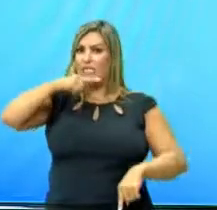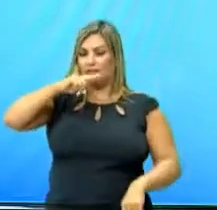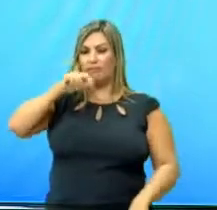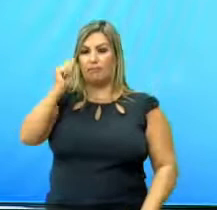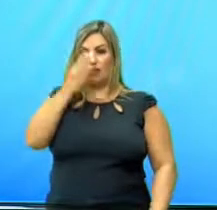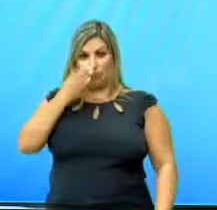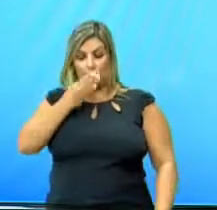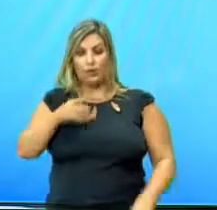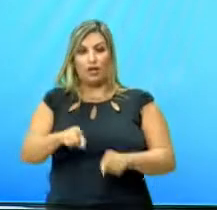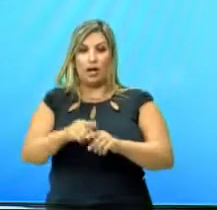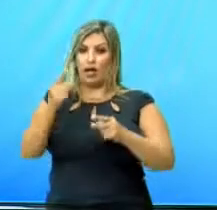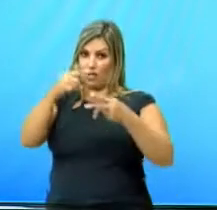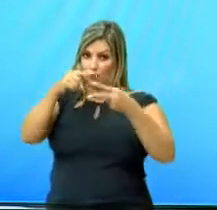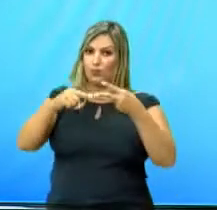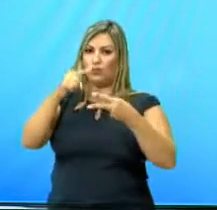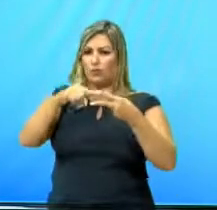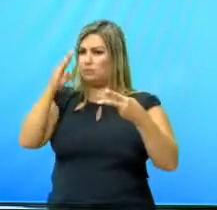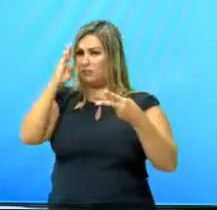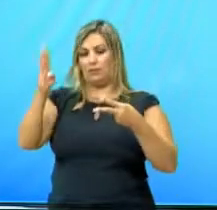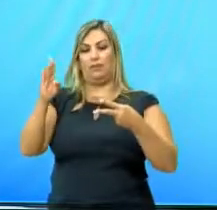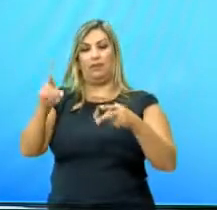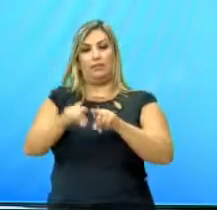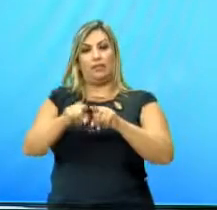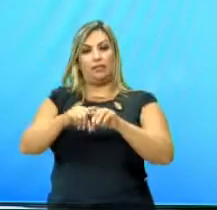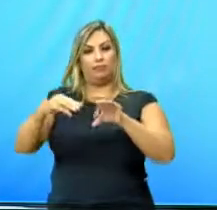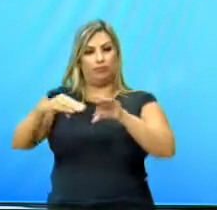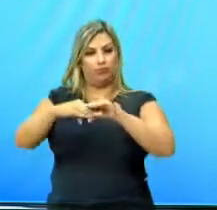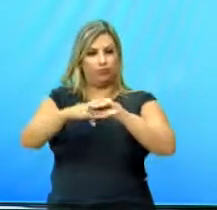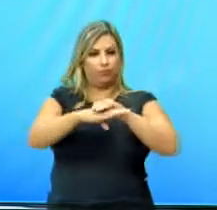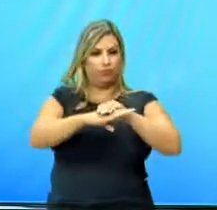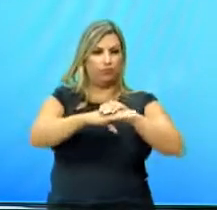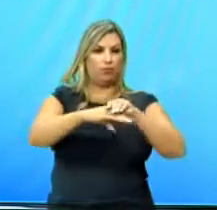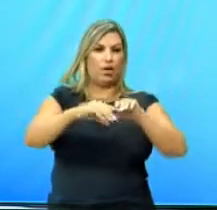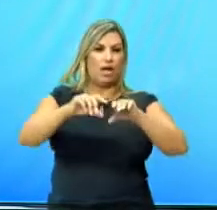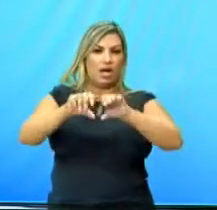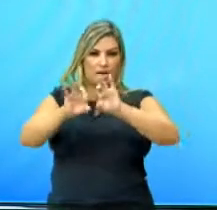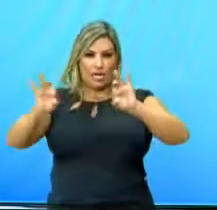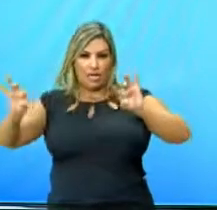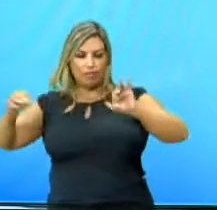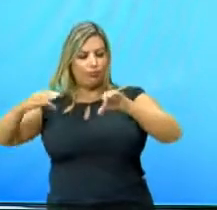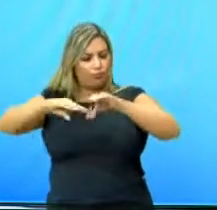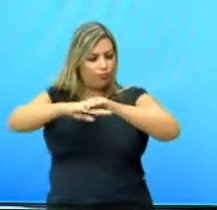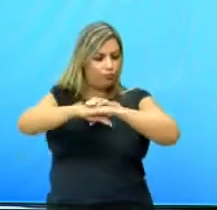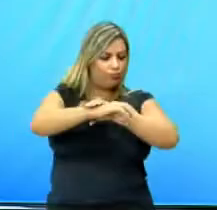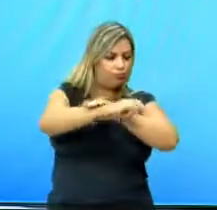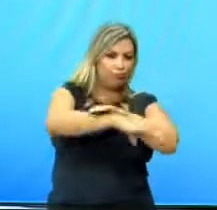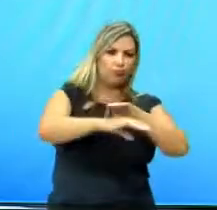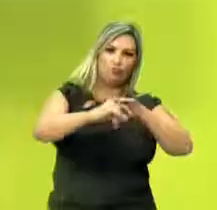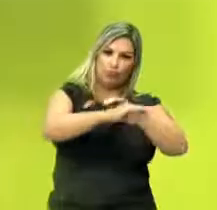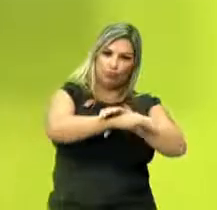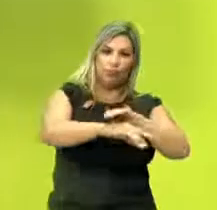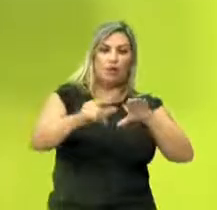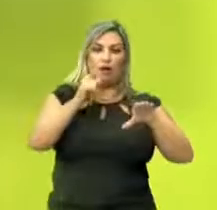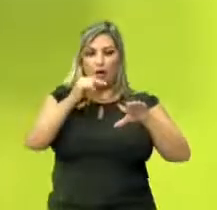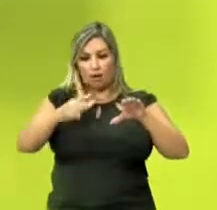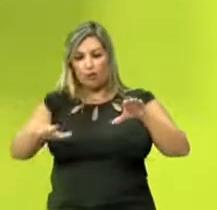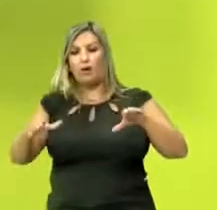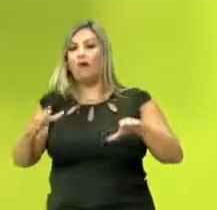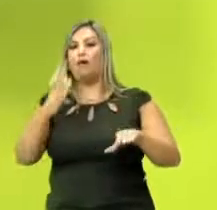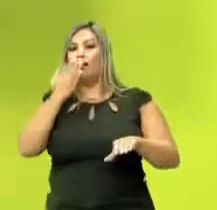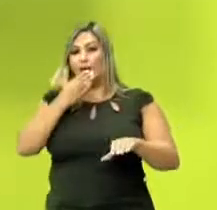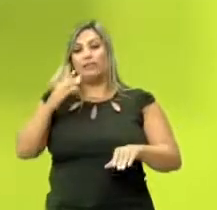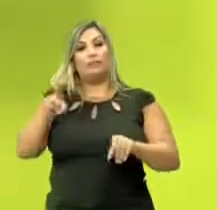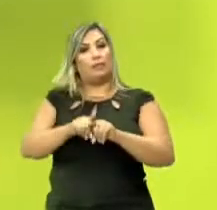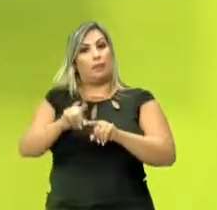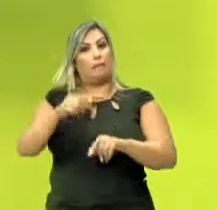capitanias funcionando com a base do sistema de engenho. Então, esses engenhos, nós temos a produção da cana-de-açúcar, posteriormente